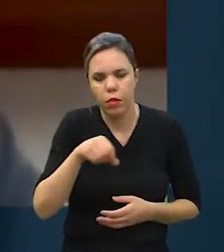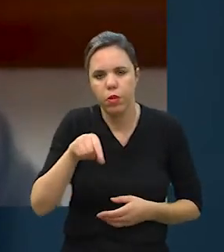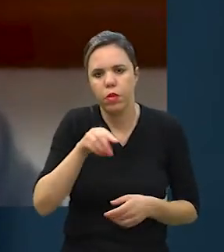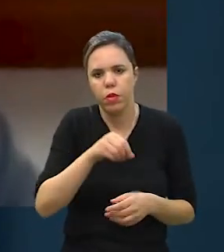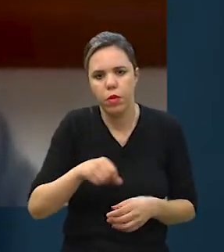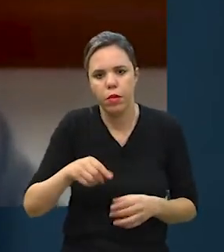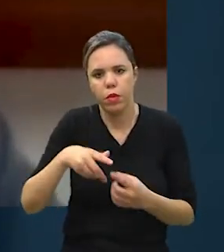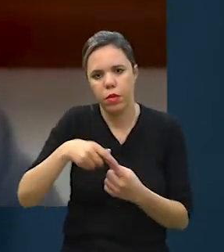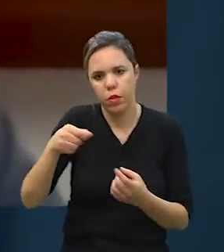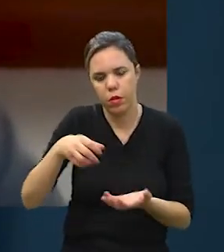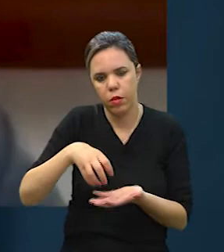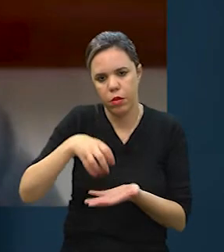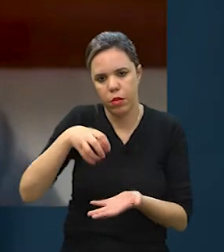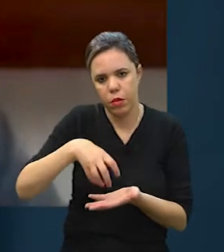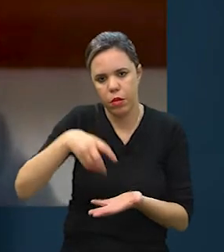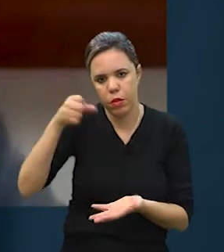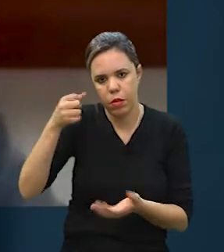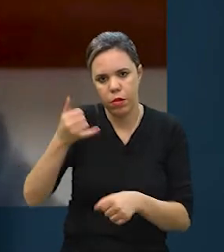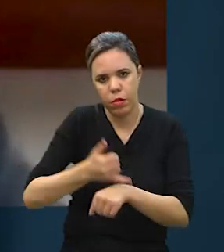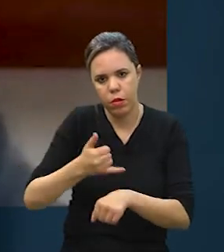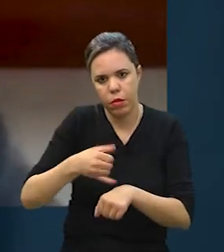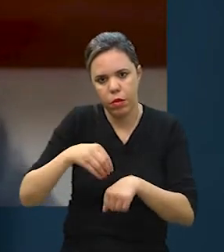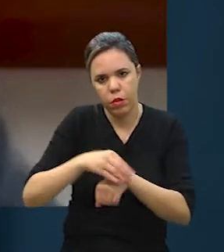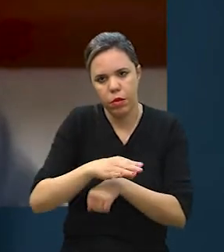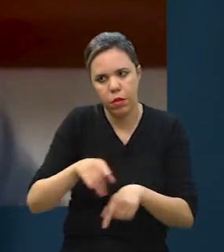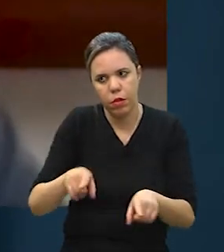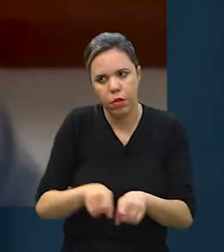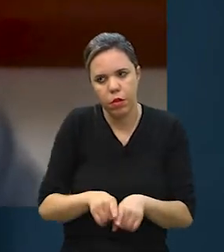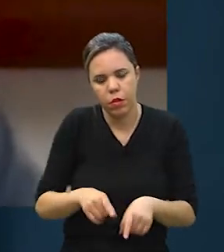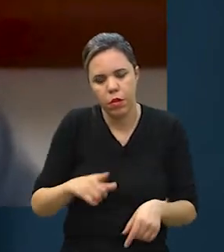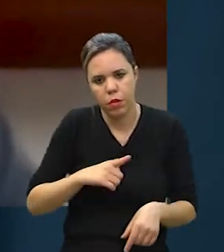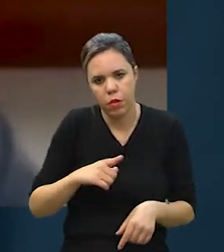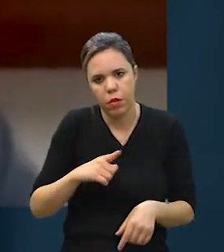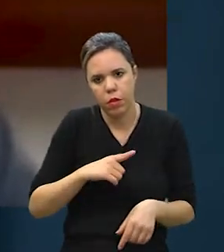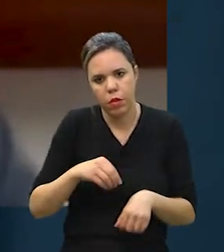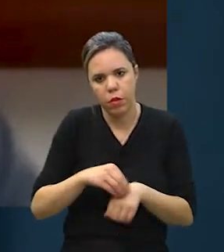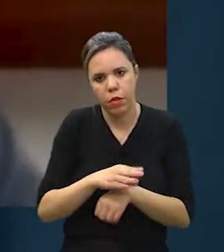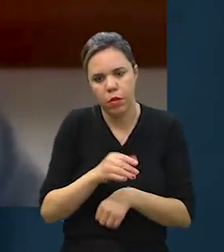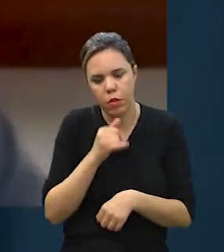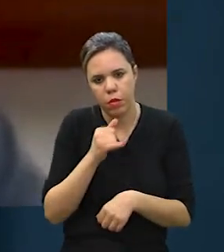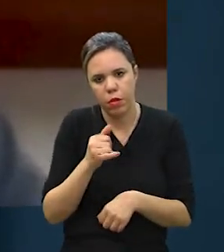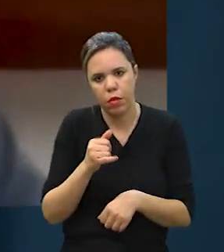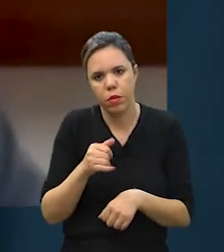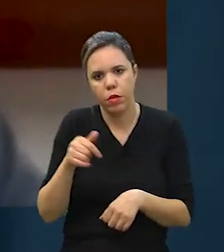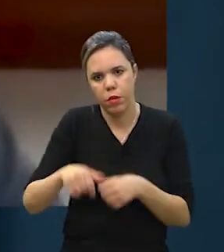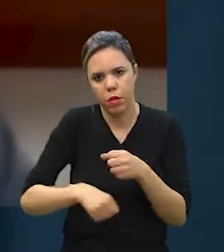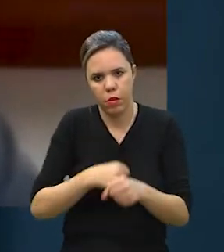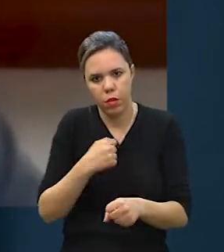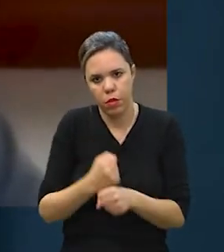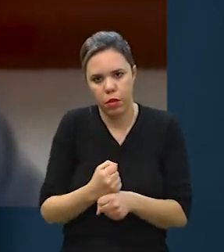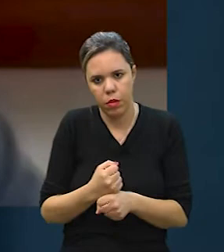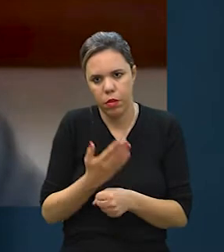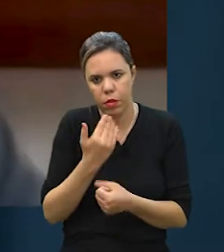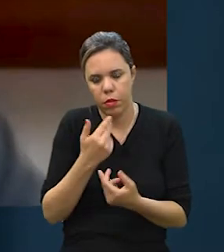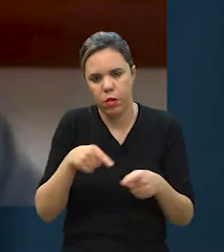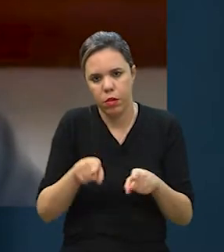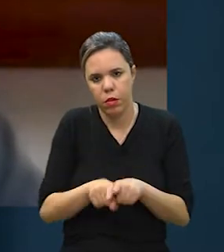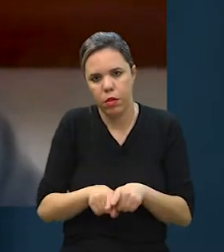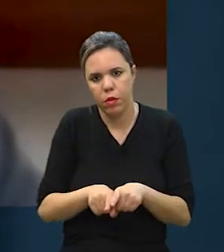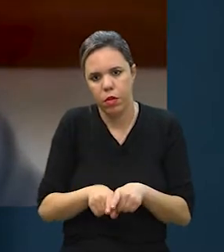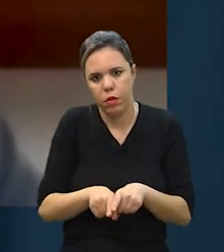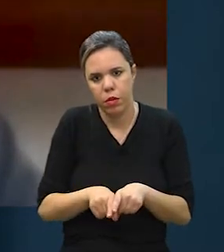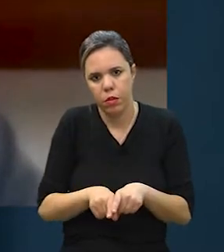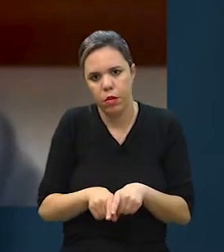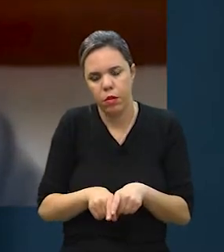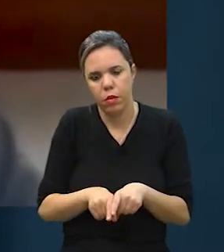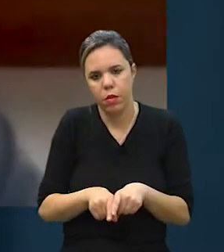e as latas, alimentos naturais em lata que nós estamos trazendo, nós também estamos trazendo ainda esse ano um alimento